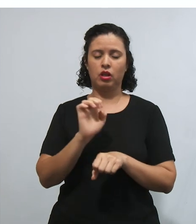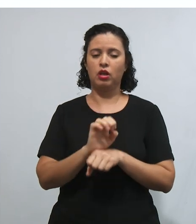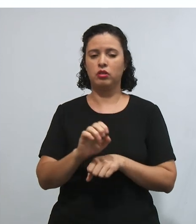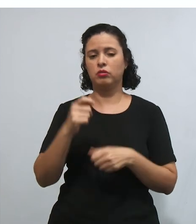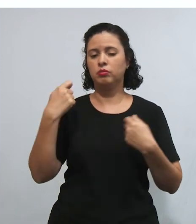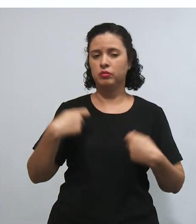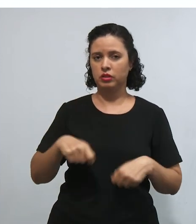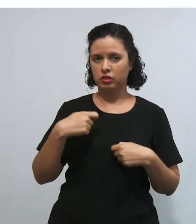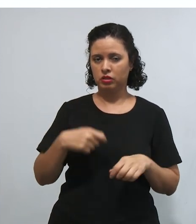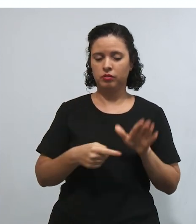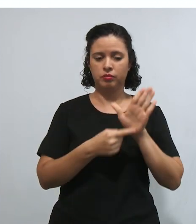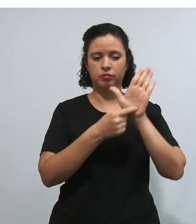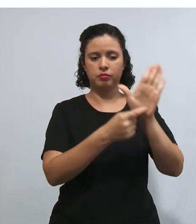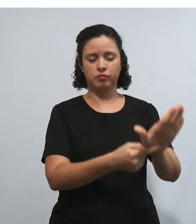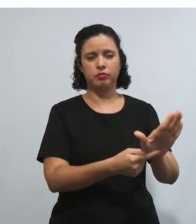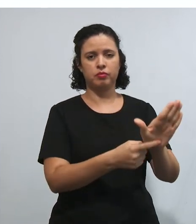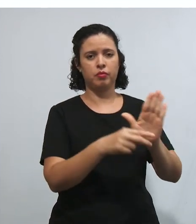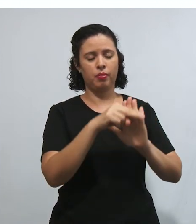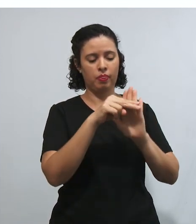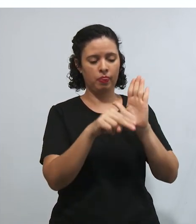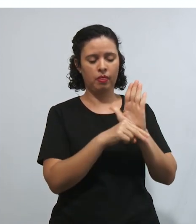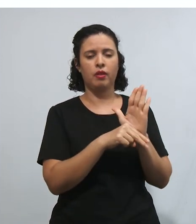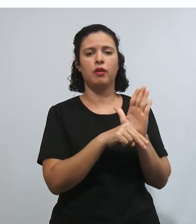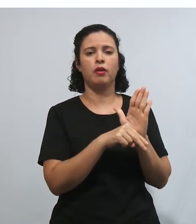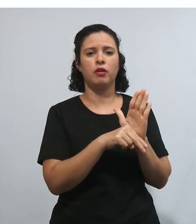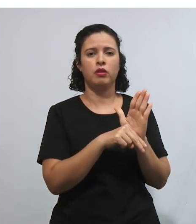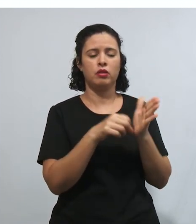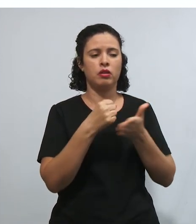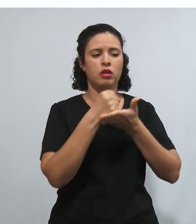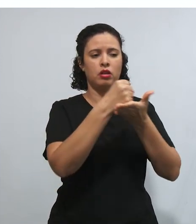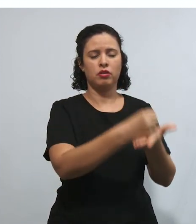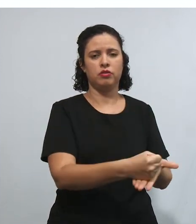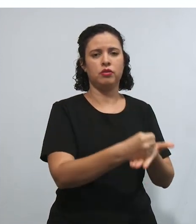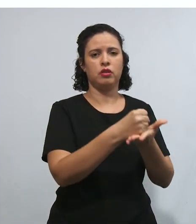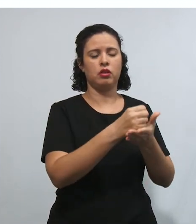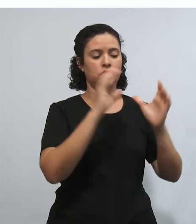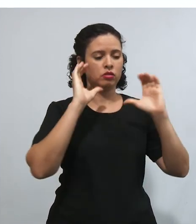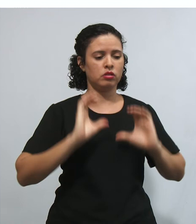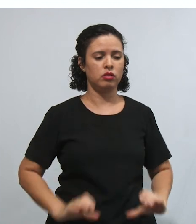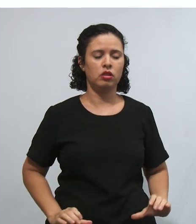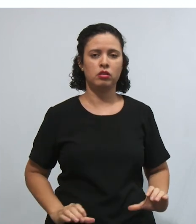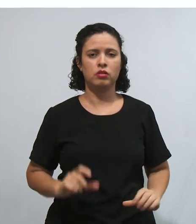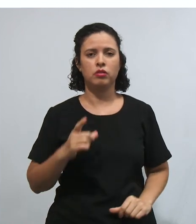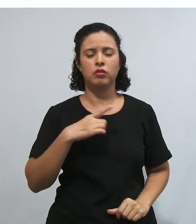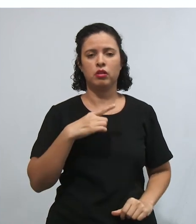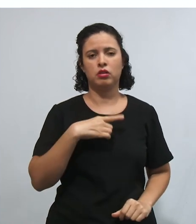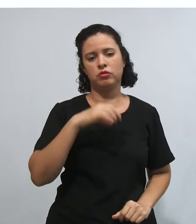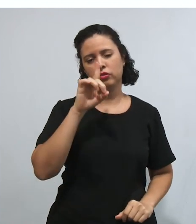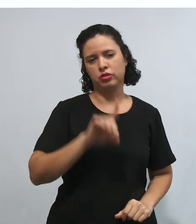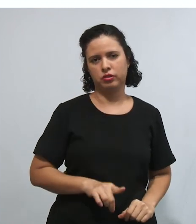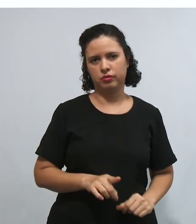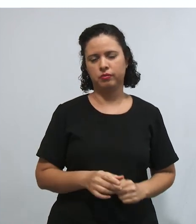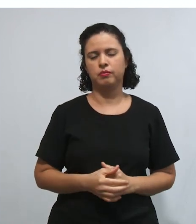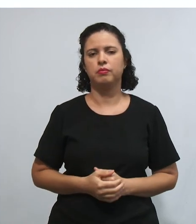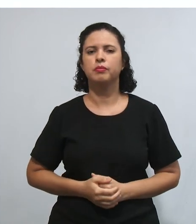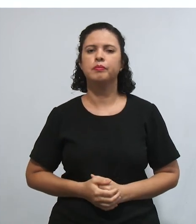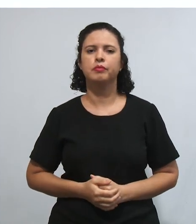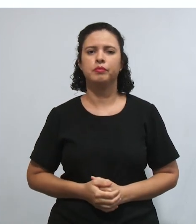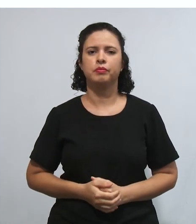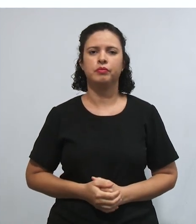normas programáticas para proporcionar ao cidadão um determinado direito, tá certo?